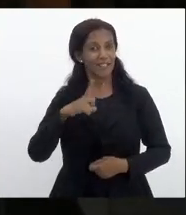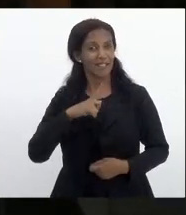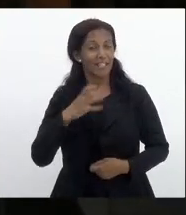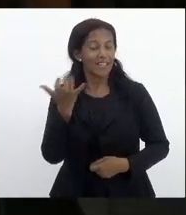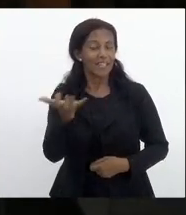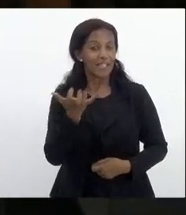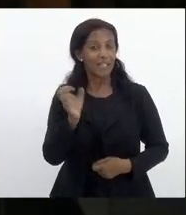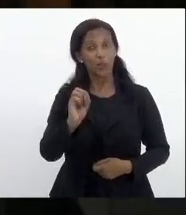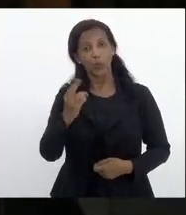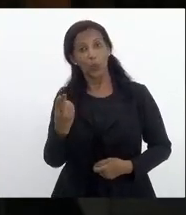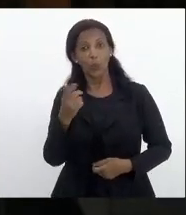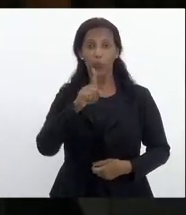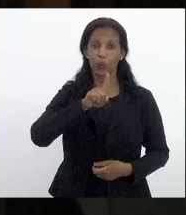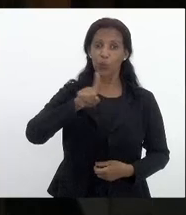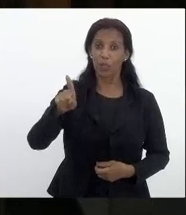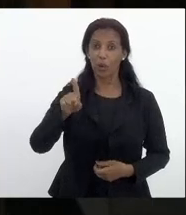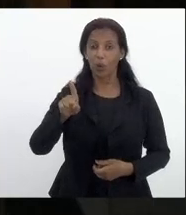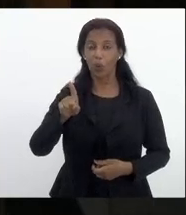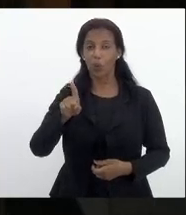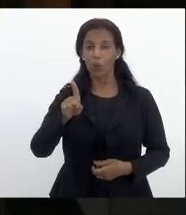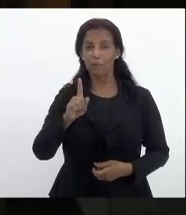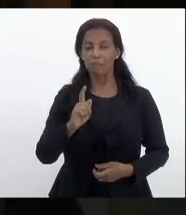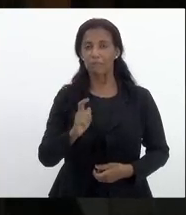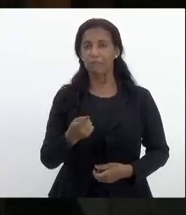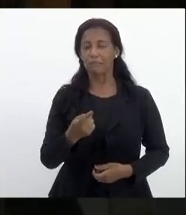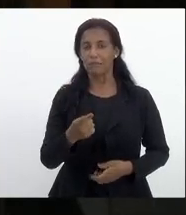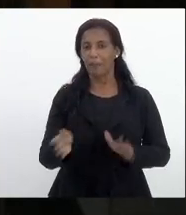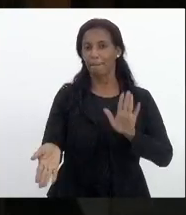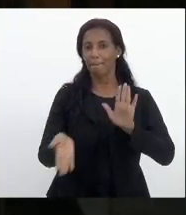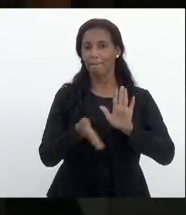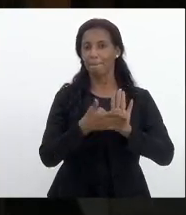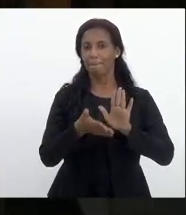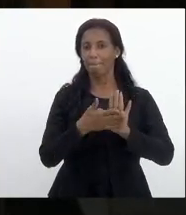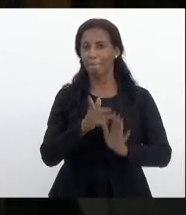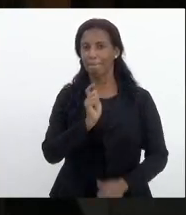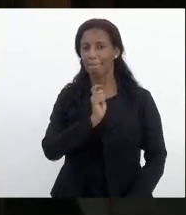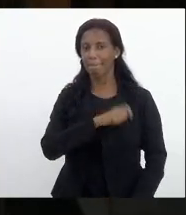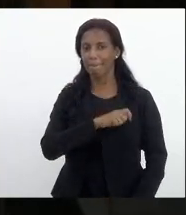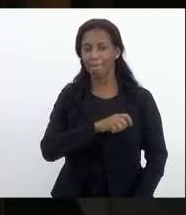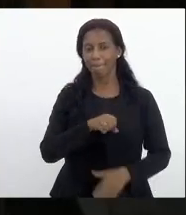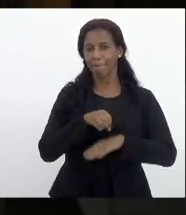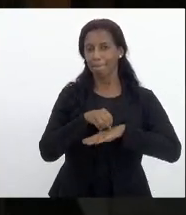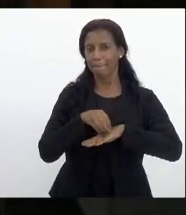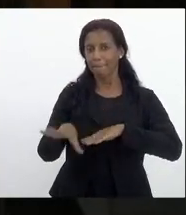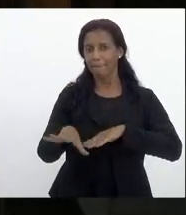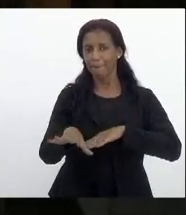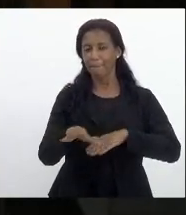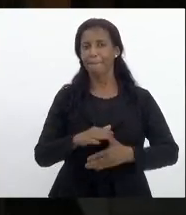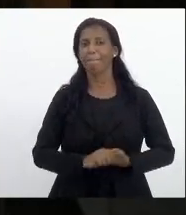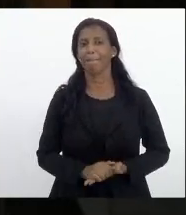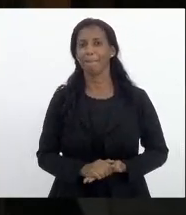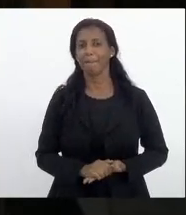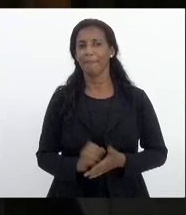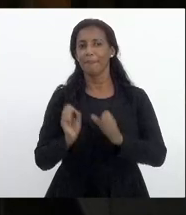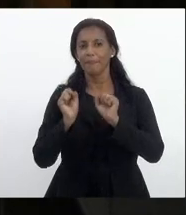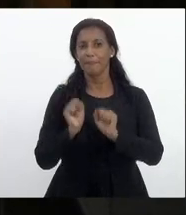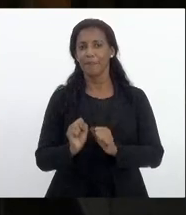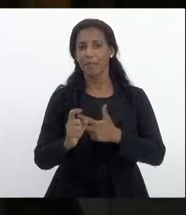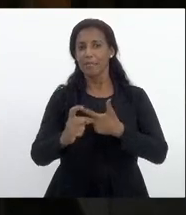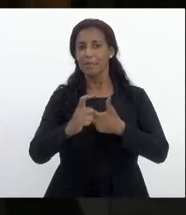ou não o pacote das maldades que foi encaminhado pelo poder